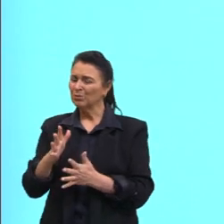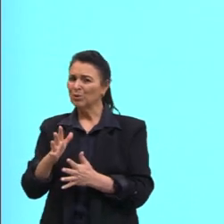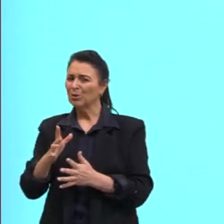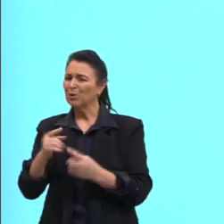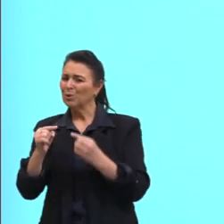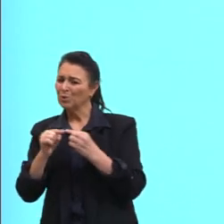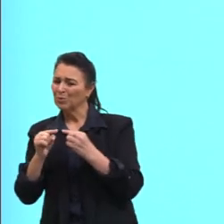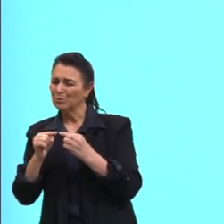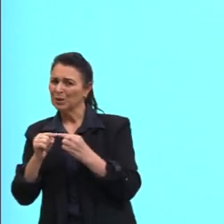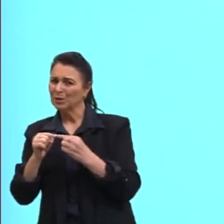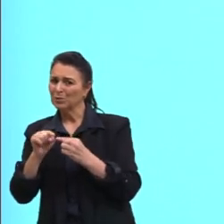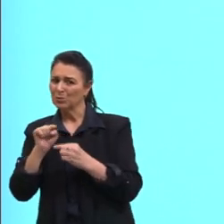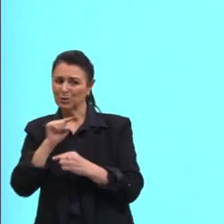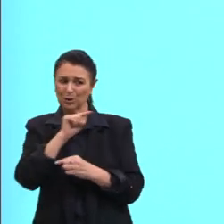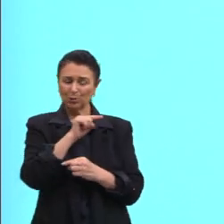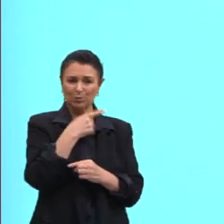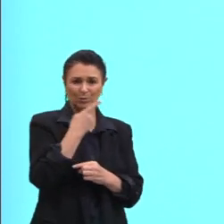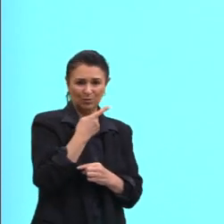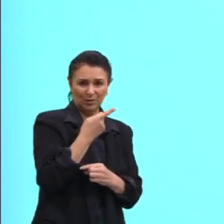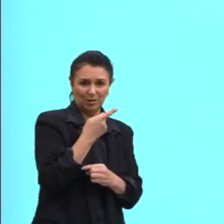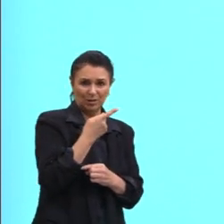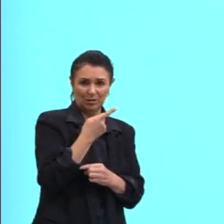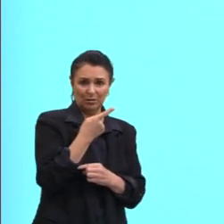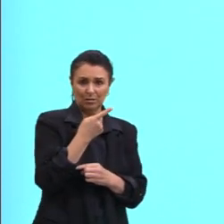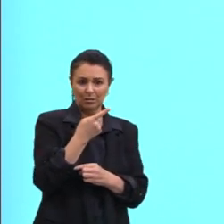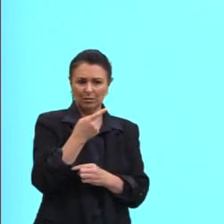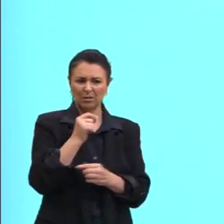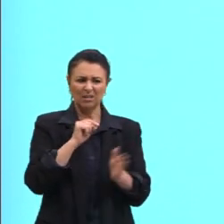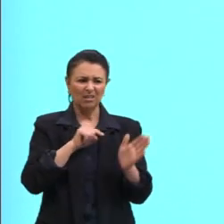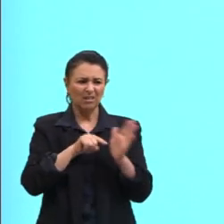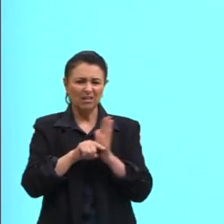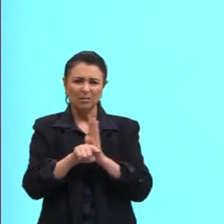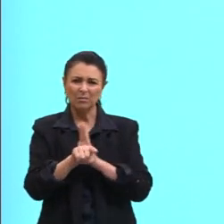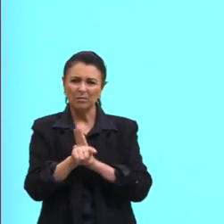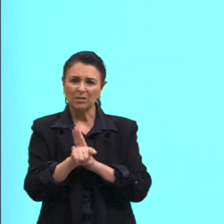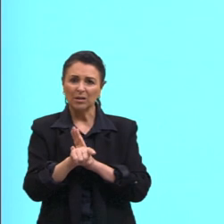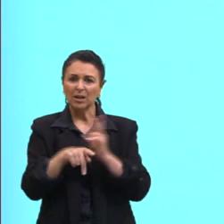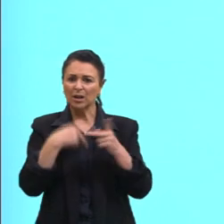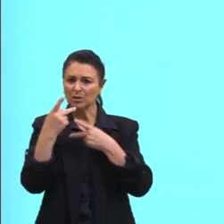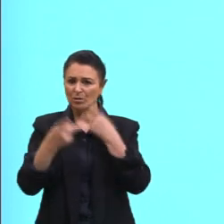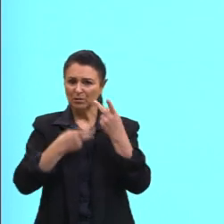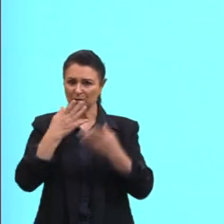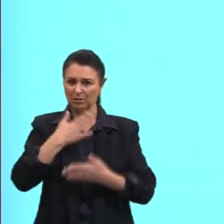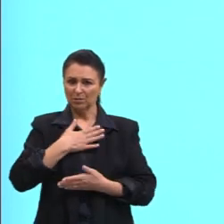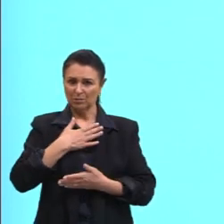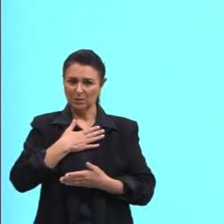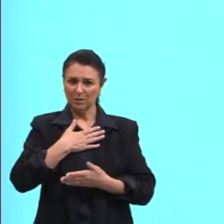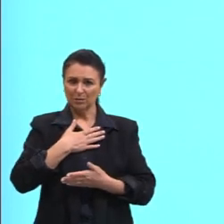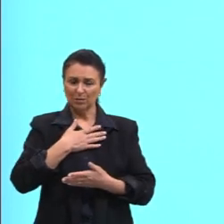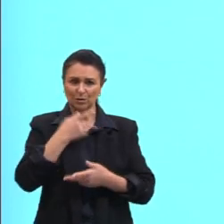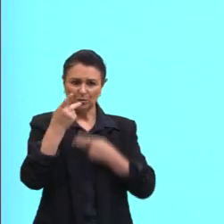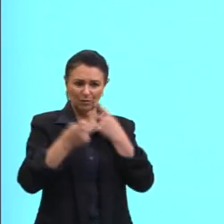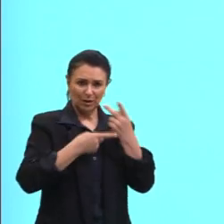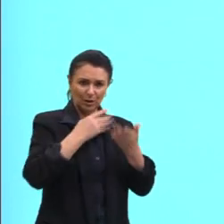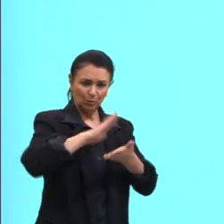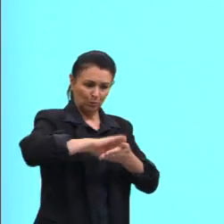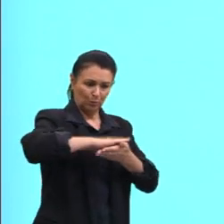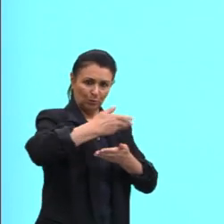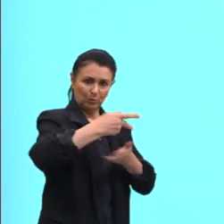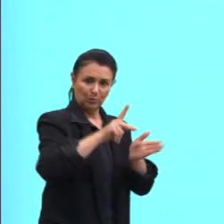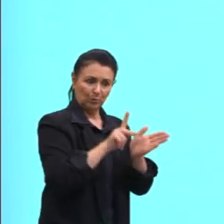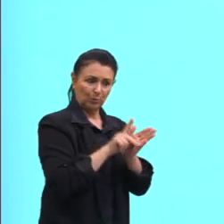e vocês, quem te perguntou? Estou falando com meu notebook? Então, olha só,